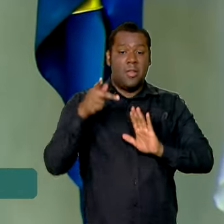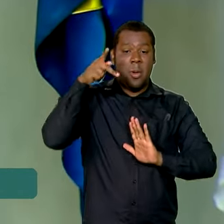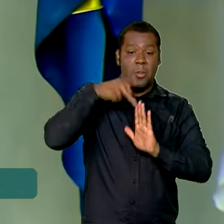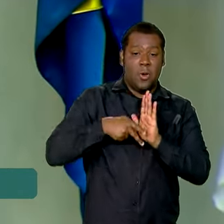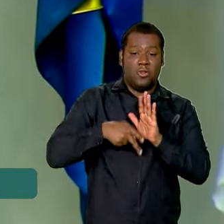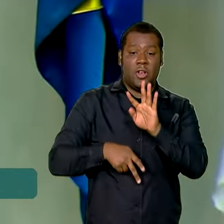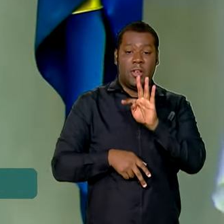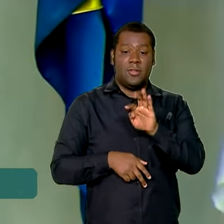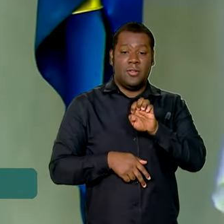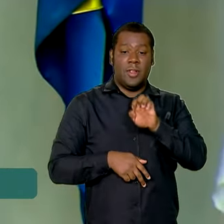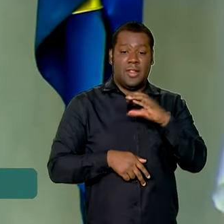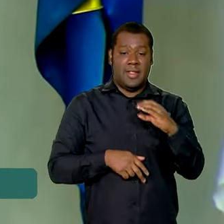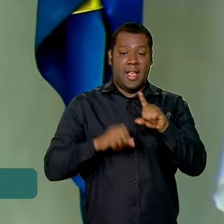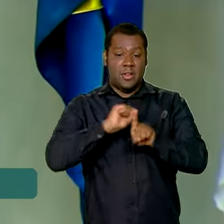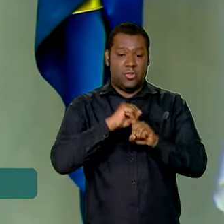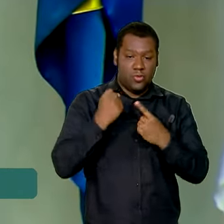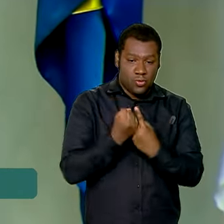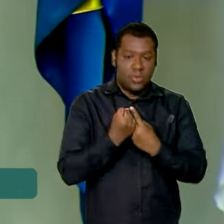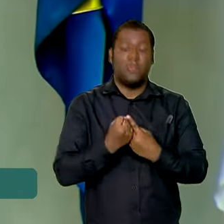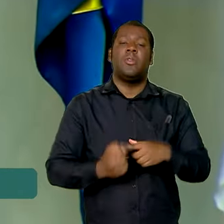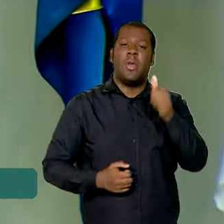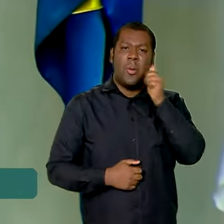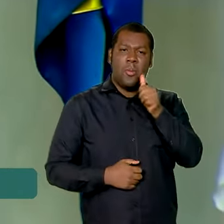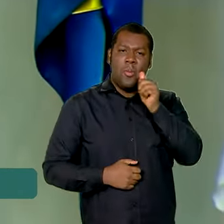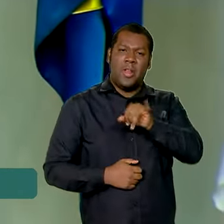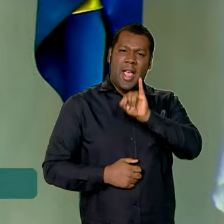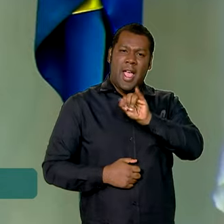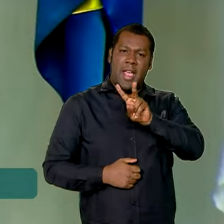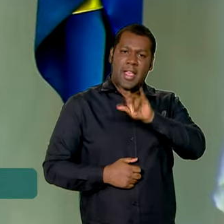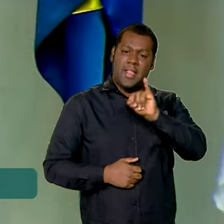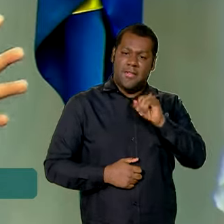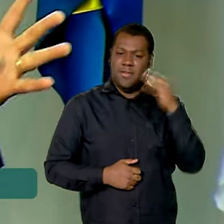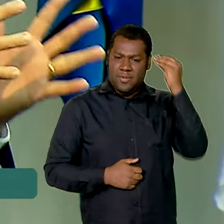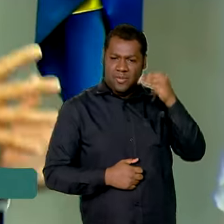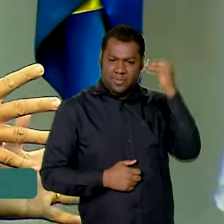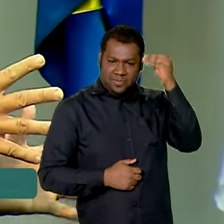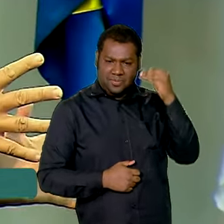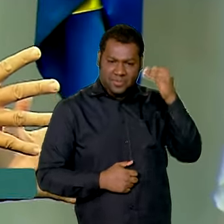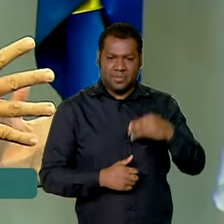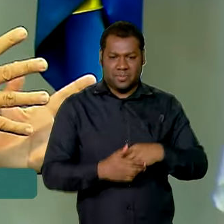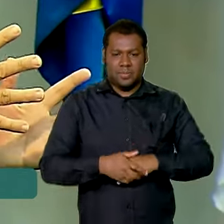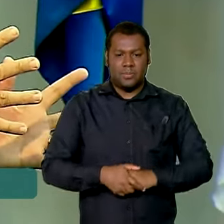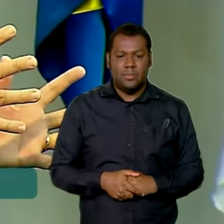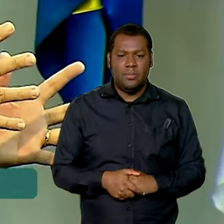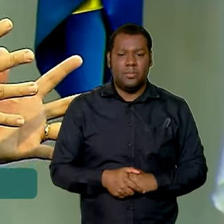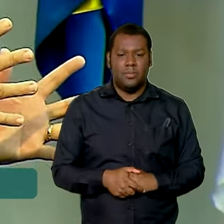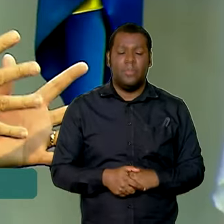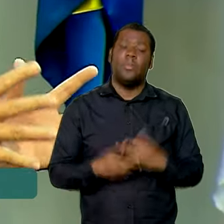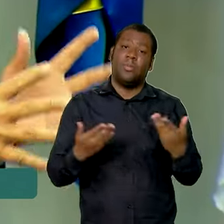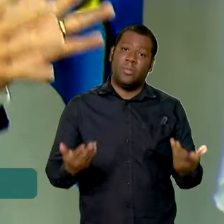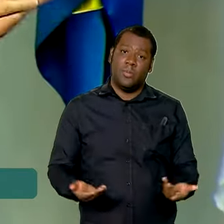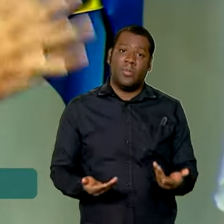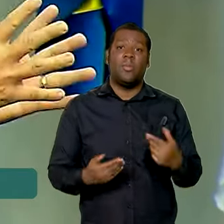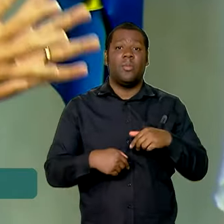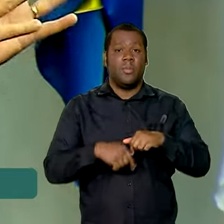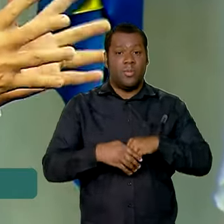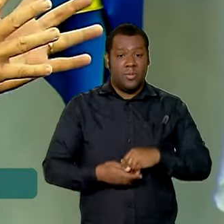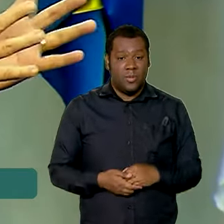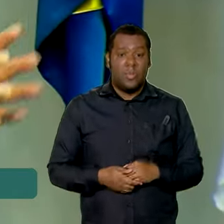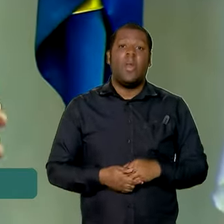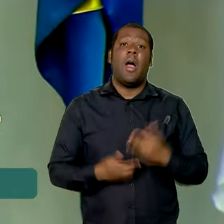vi aqui a fala da Ivi contando da sua experiência, e ali especializado em